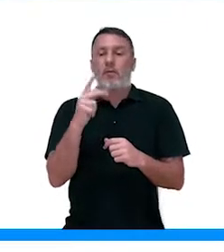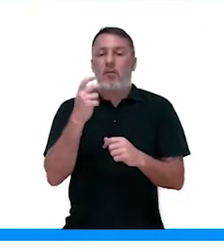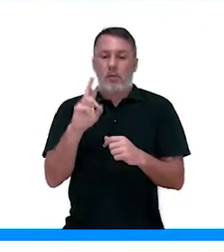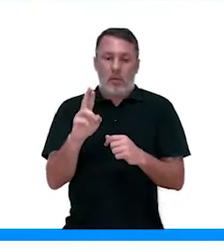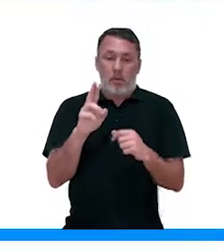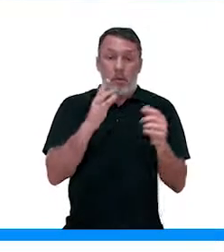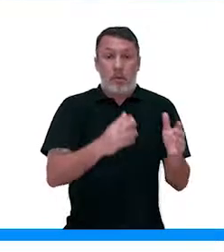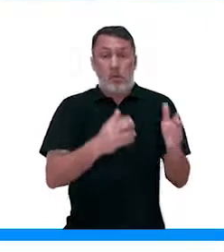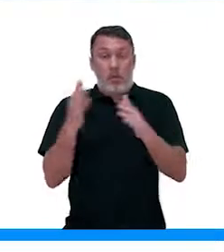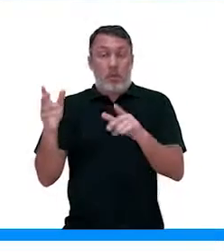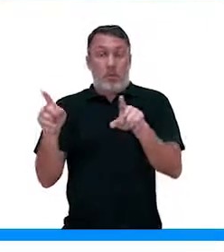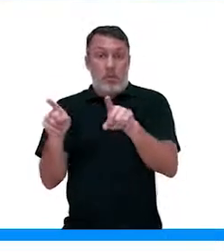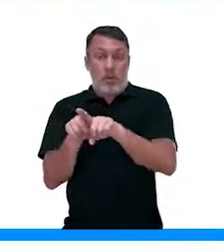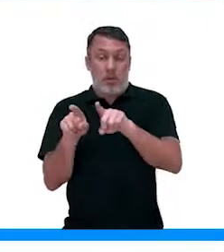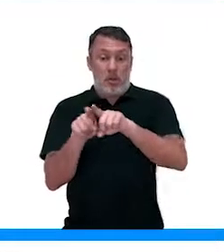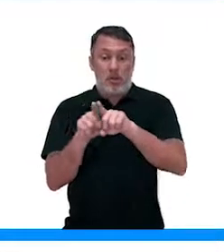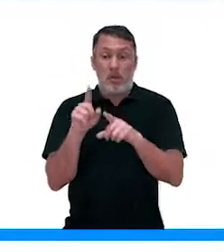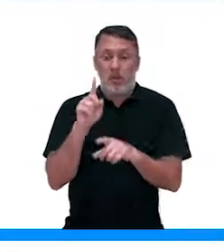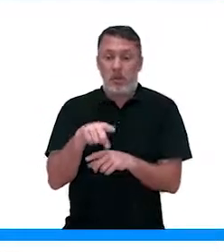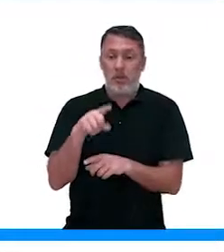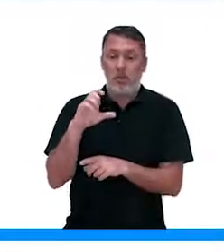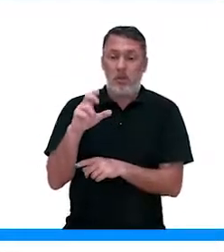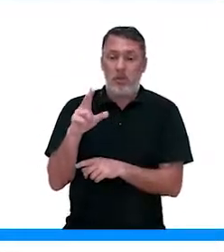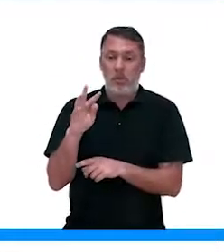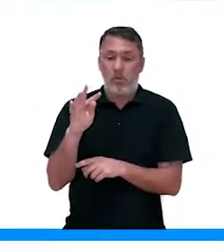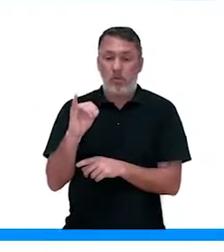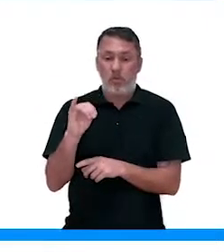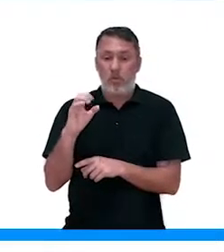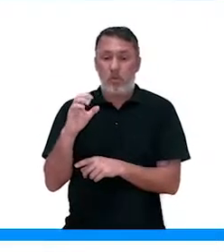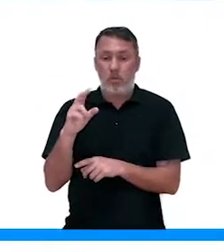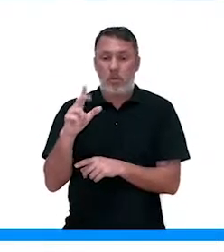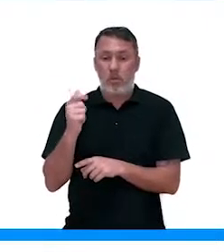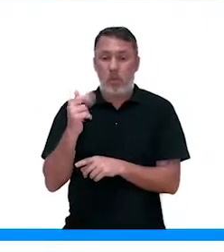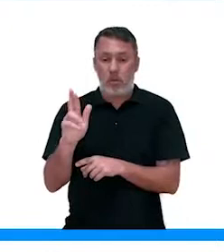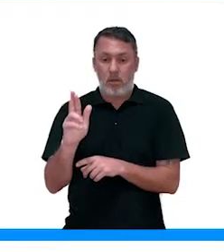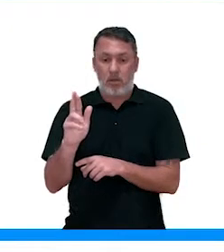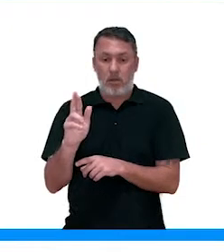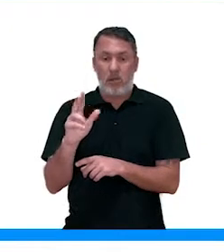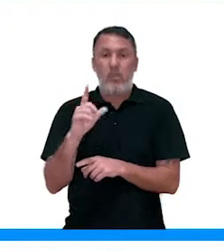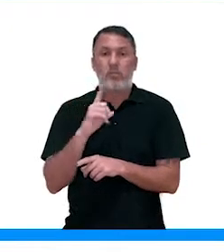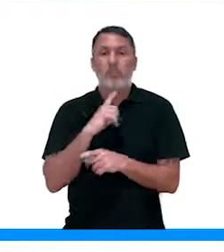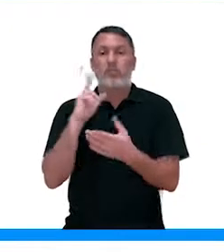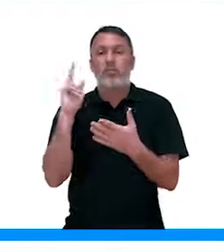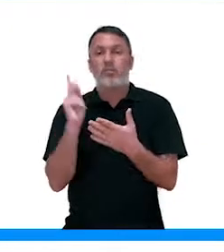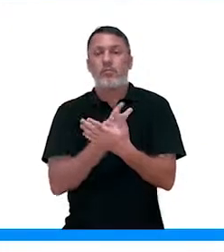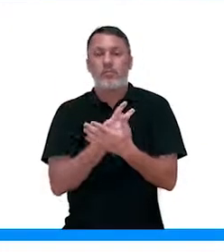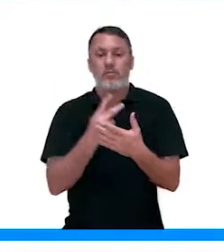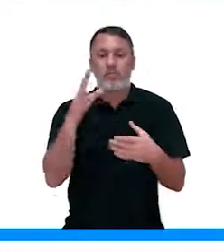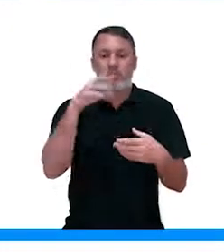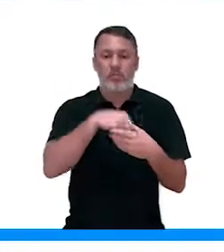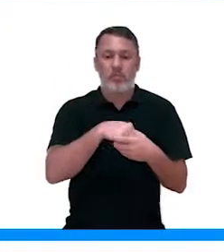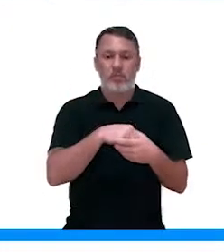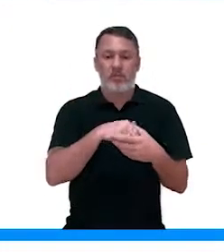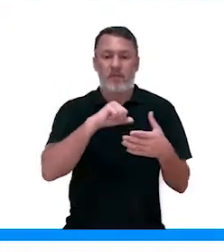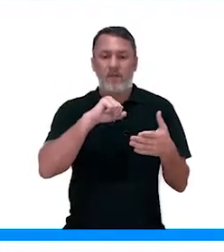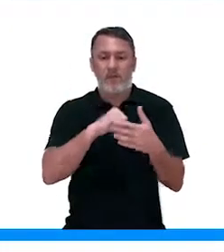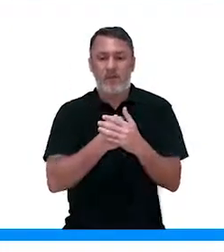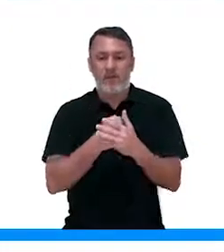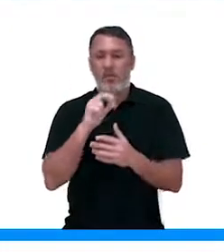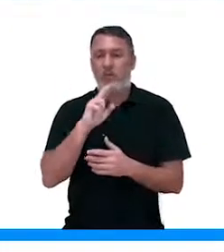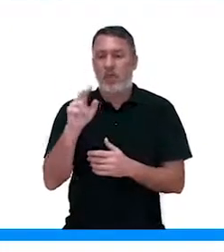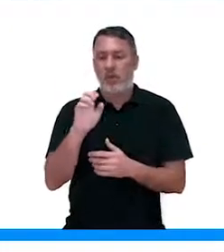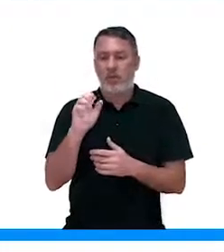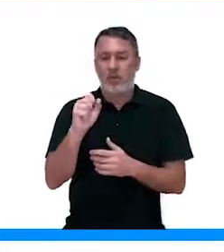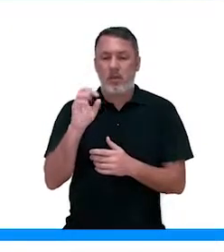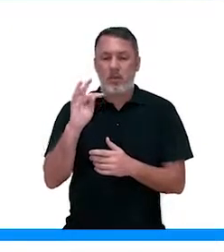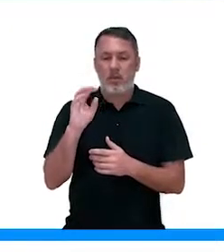forma de vapor. Tem a transpiração cuticular, que através da... Quando os estômatos estão fechados, a